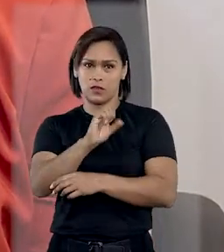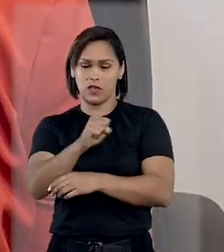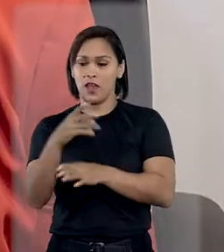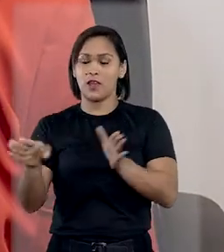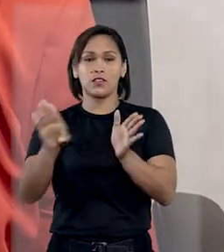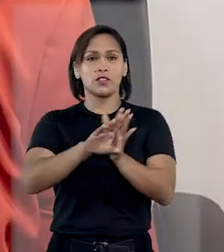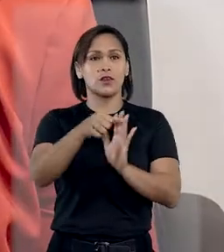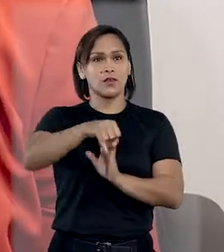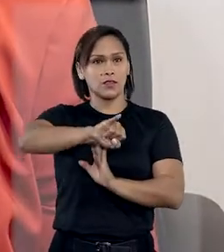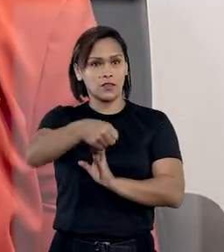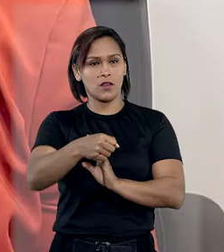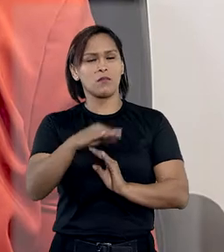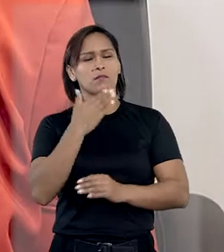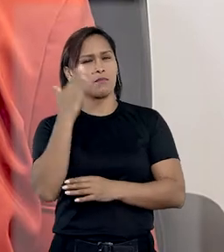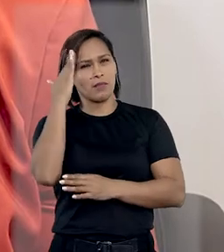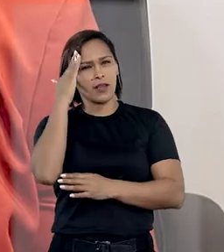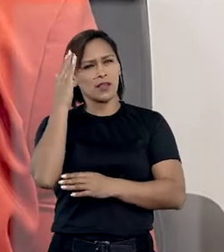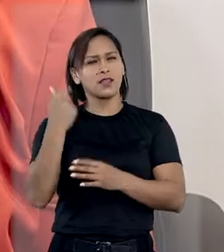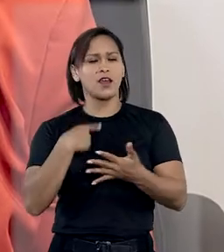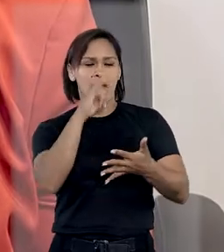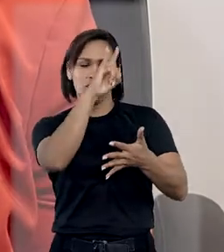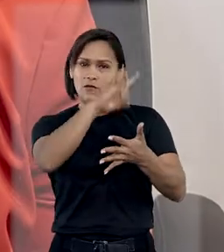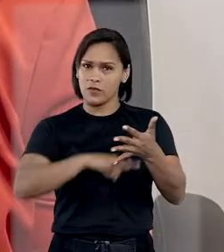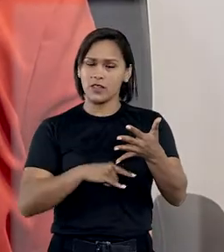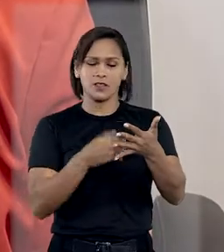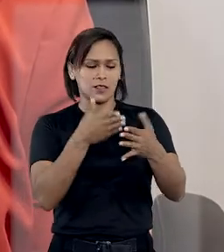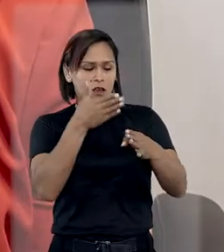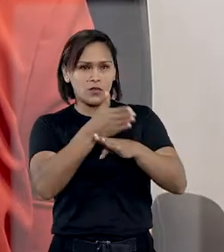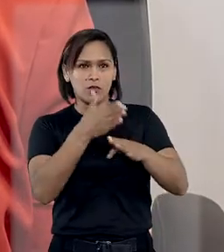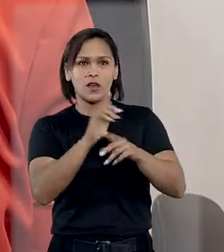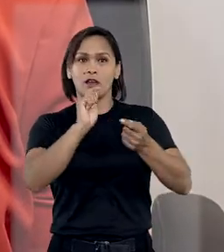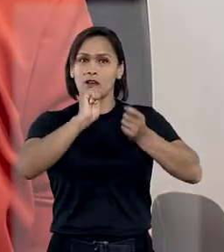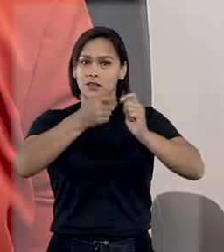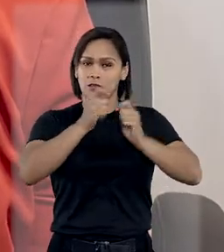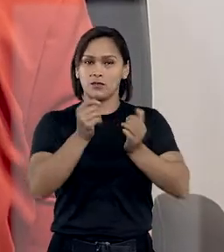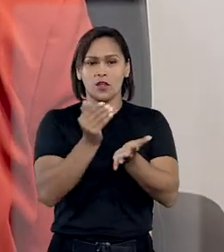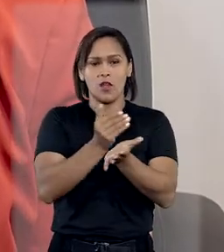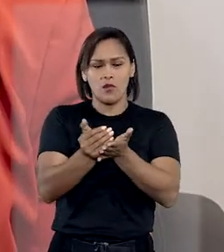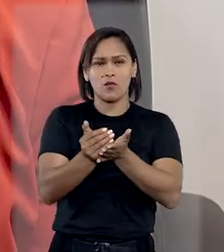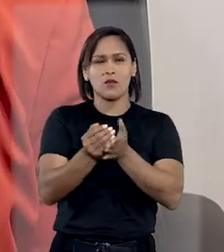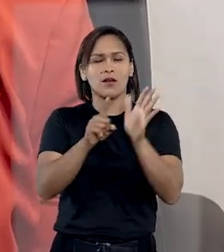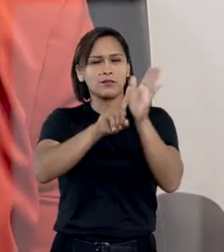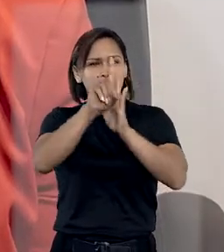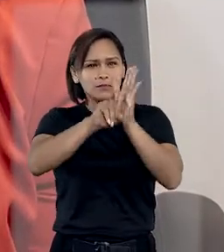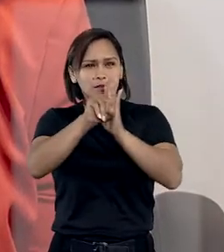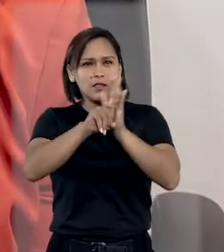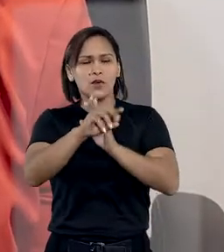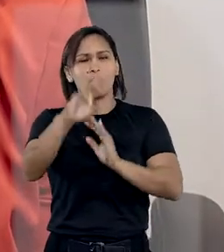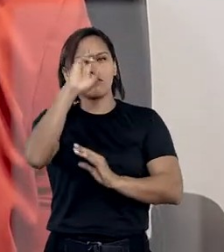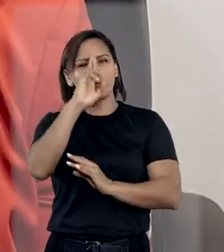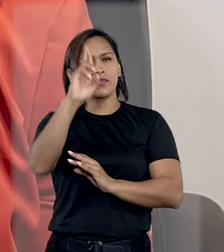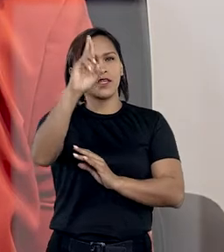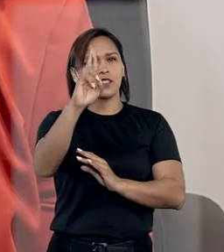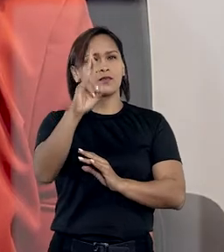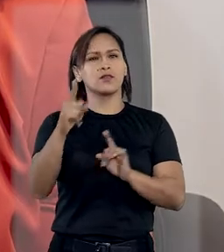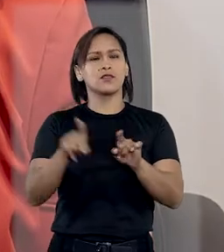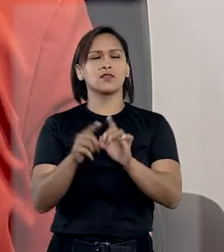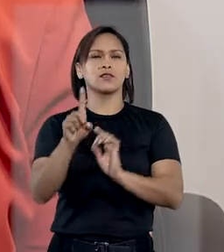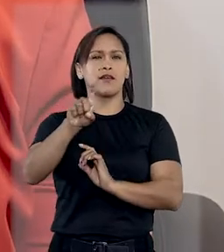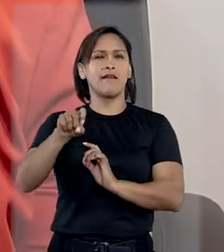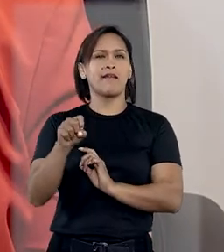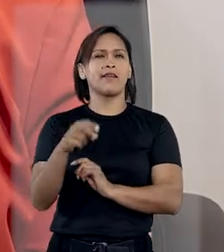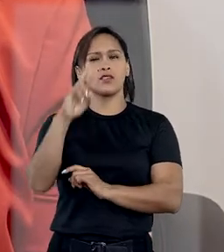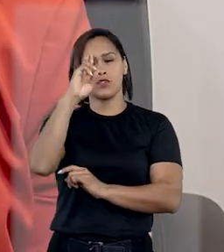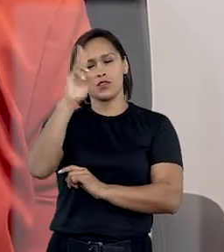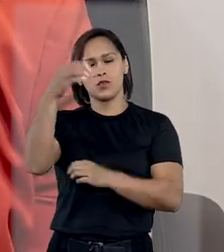recorreu ao STJ para reconhecer a validade do procedimento administrativo aberto para apurar a responsabilidade